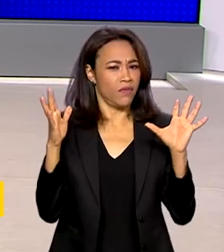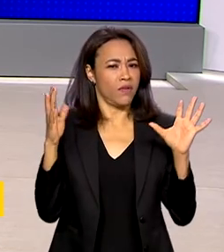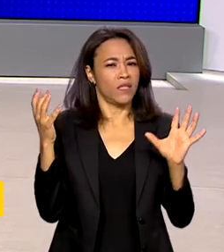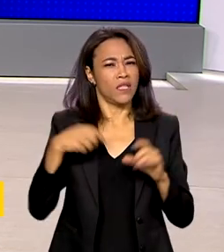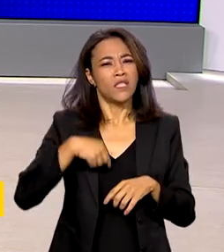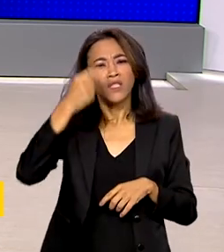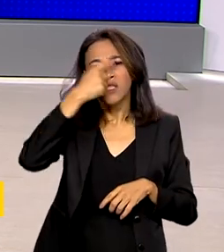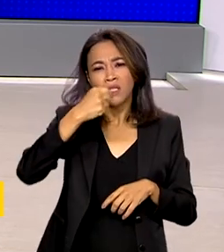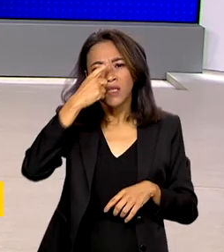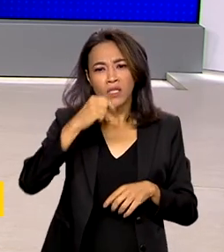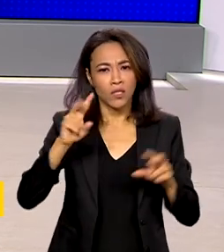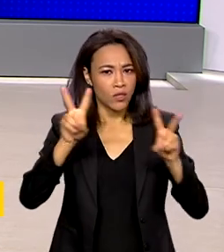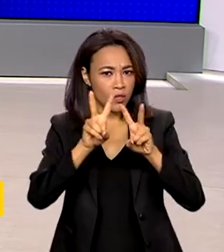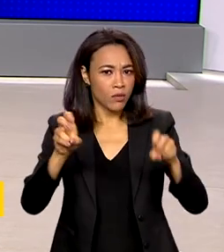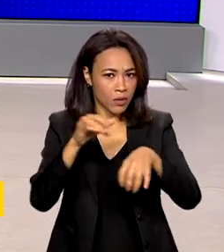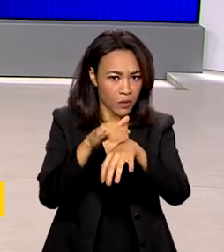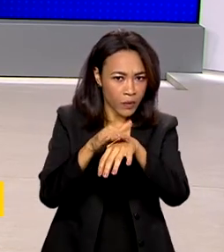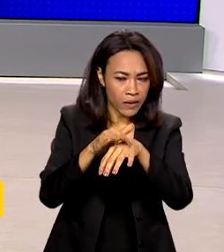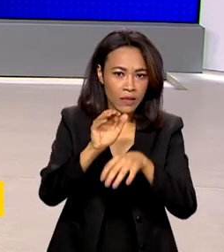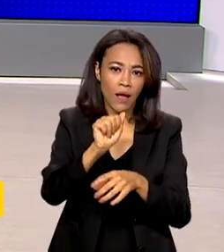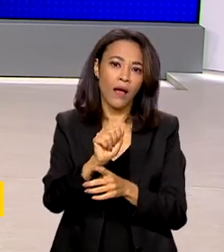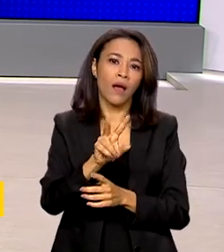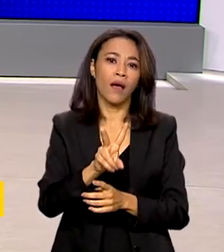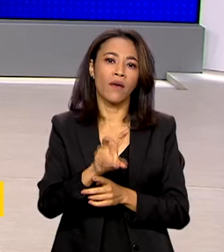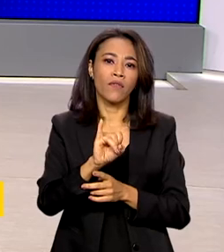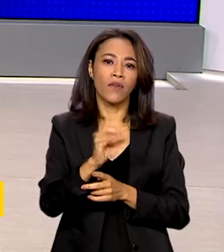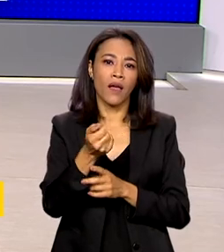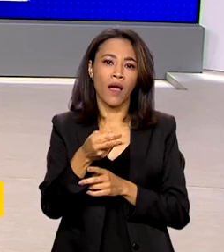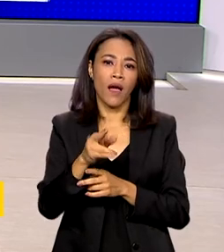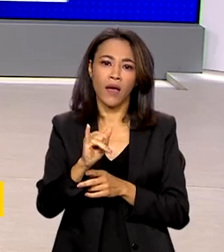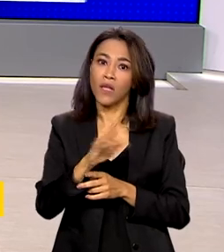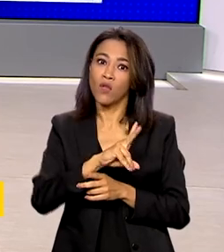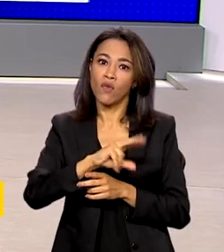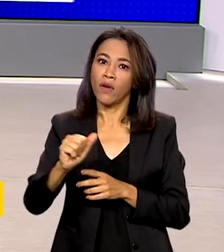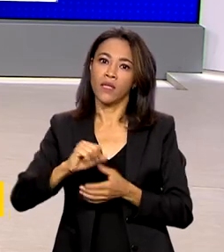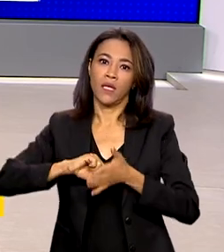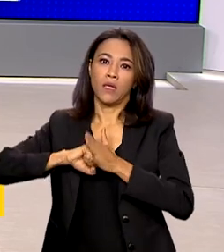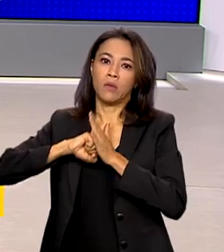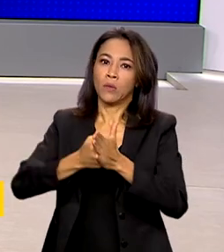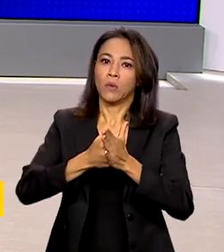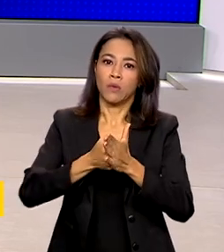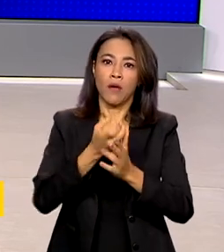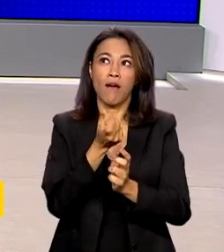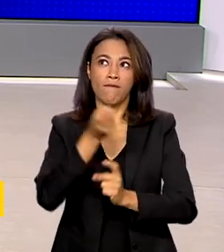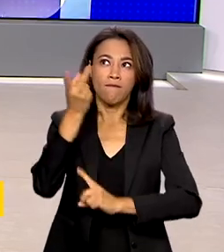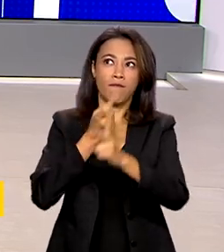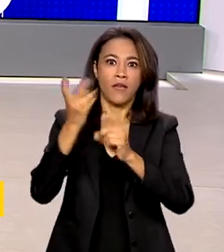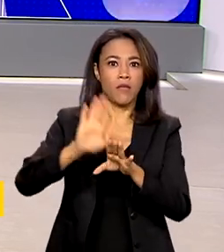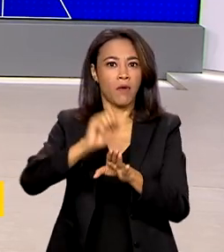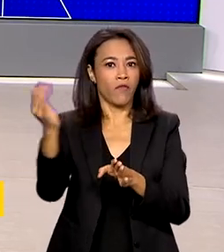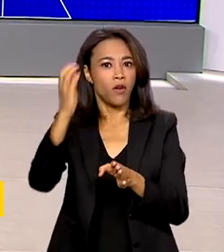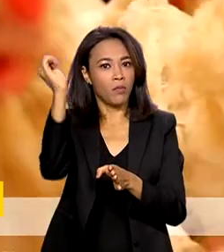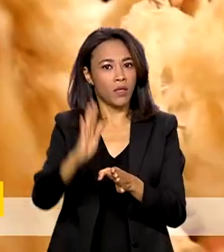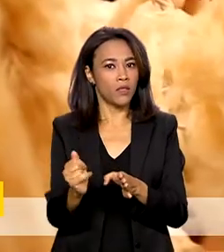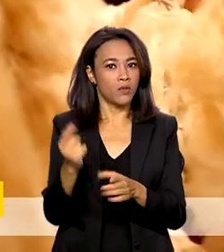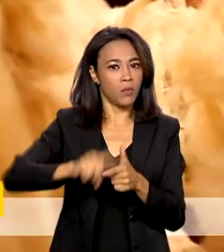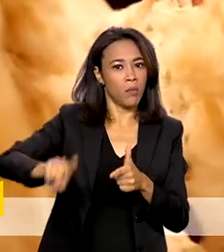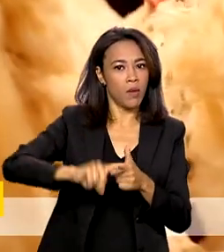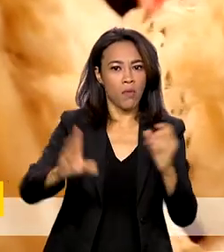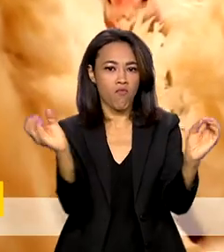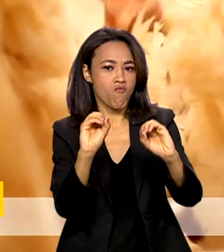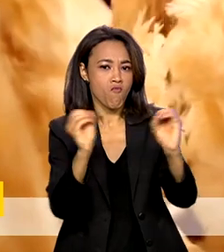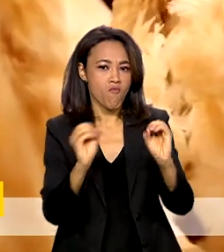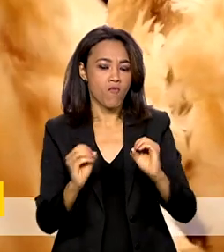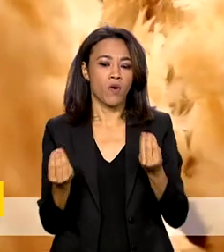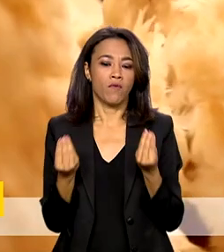alta patogenicidade. E não deve causar sanções ao comércio de aves para o exterior. No site do Ministério da